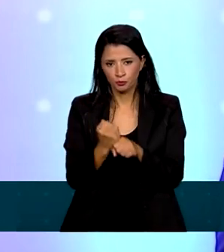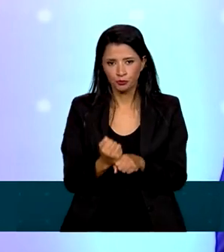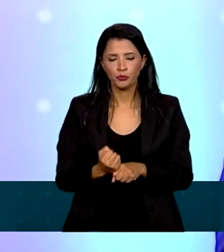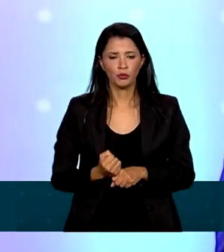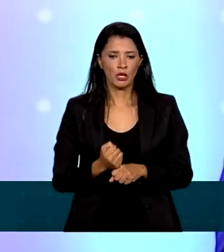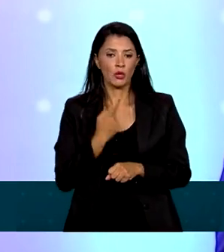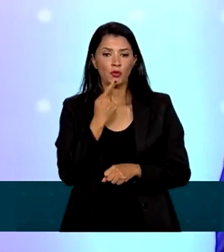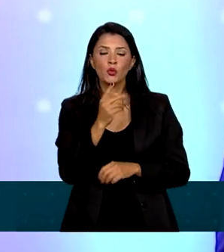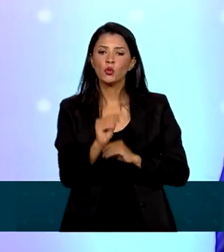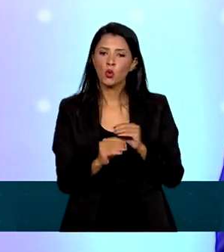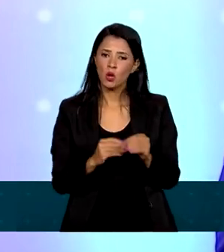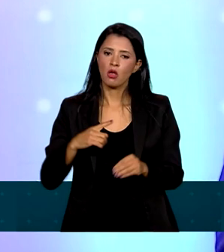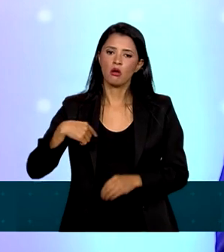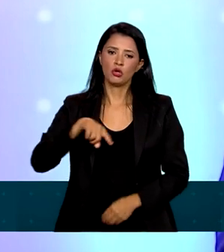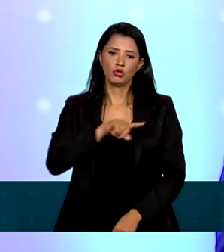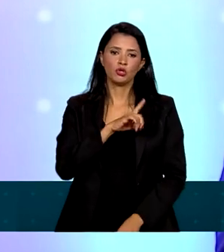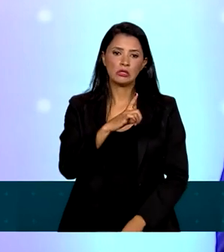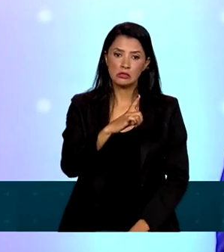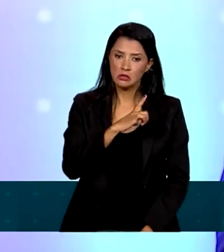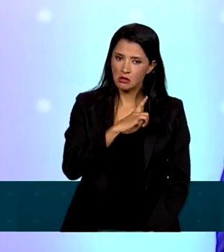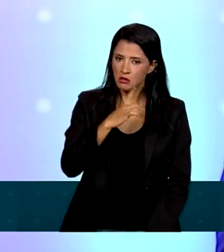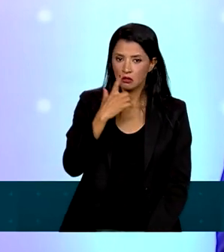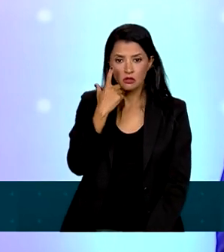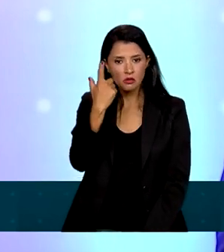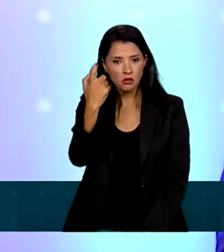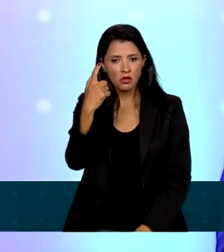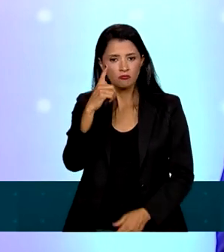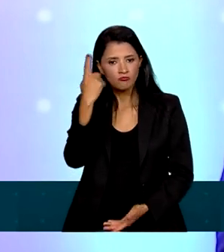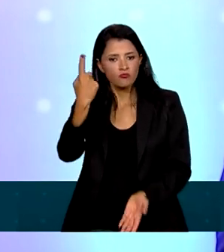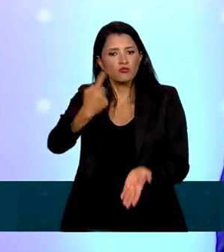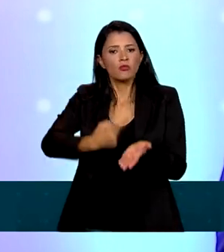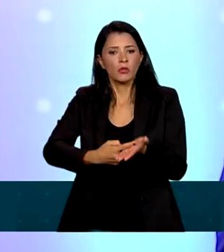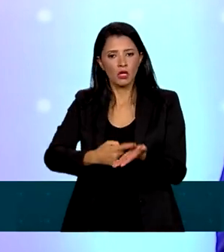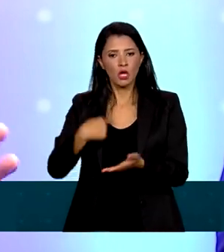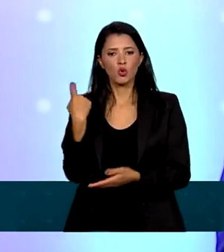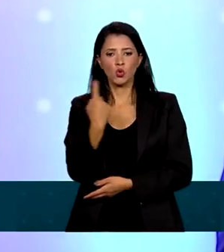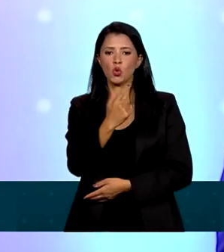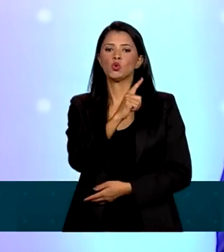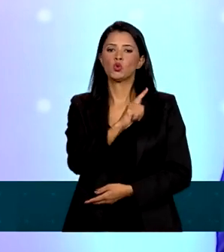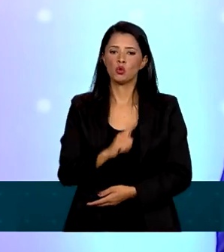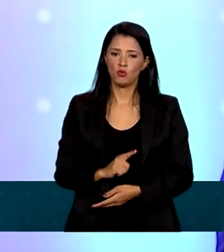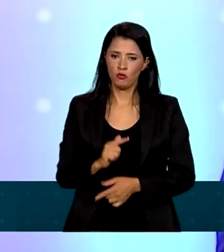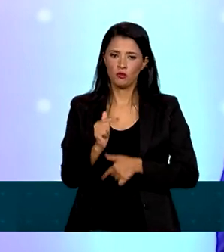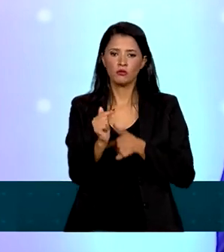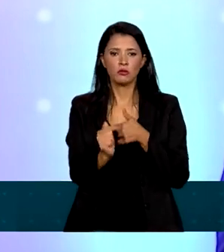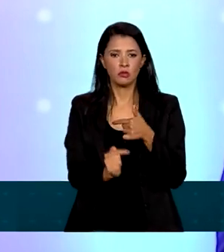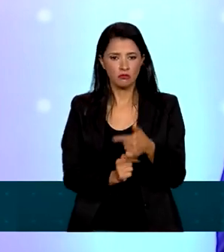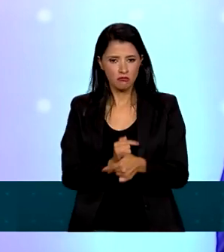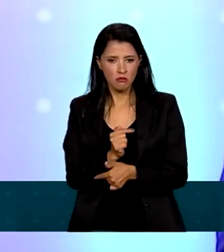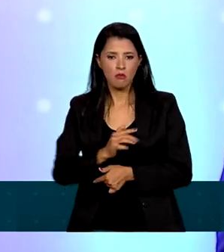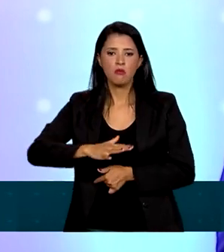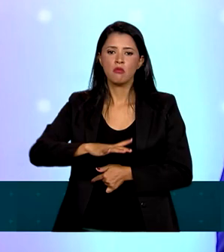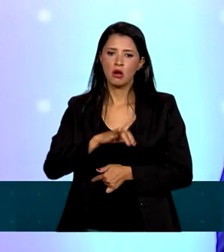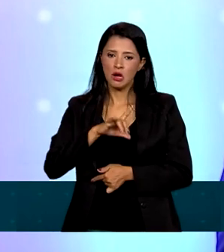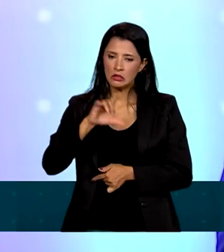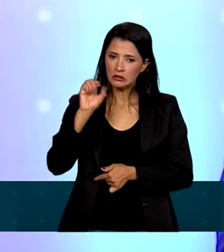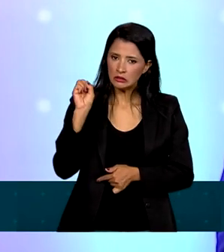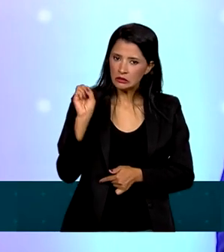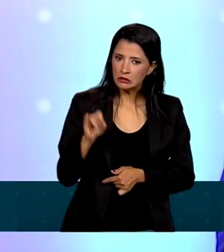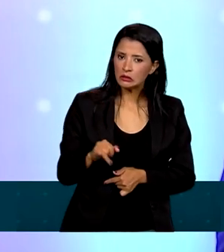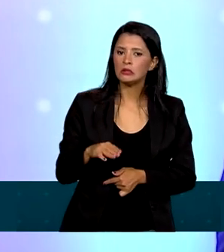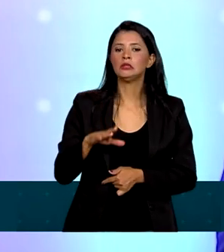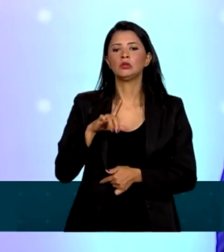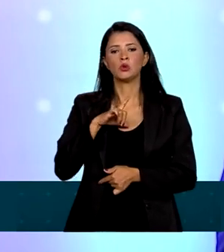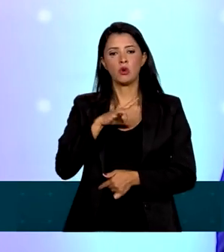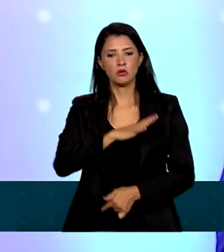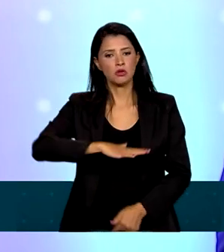total interesse e compromisso, enquanto governo, de trabalhar, sim, com o setor privado,